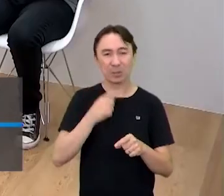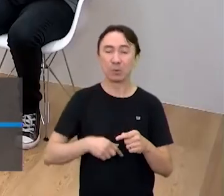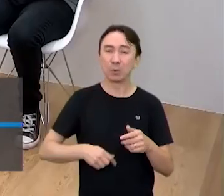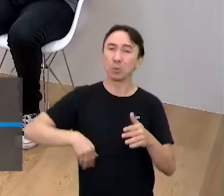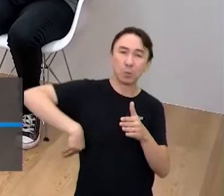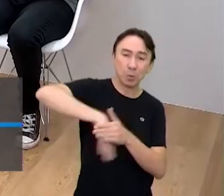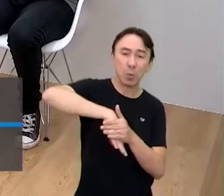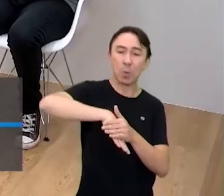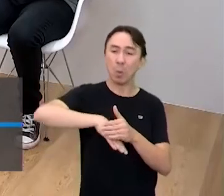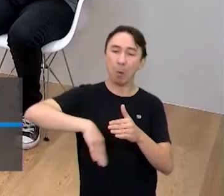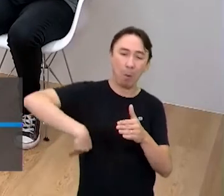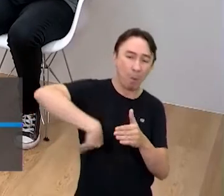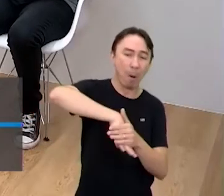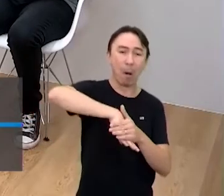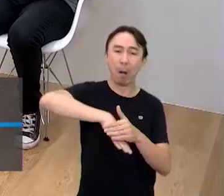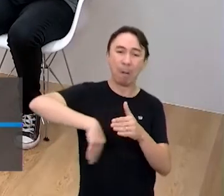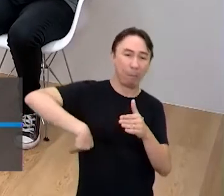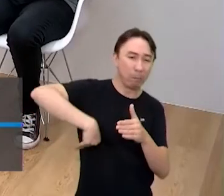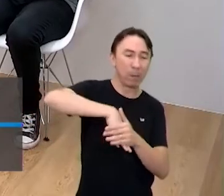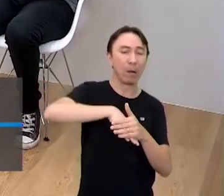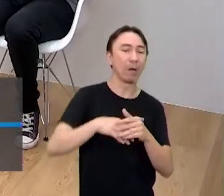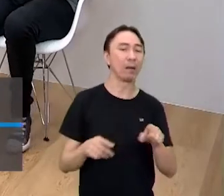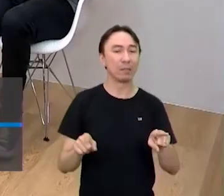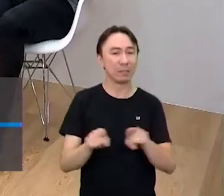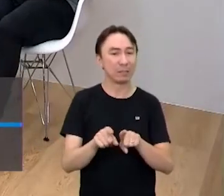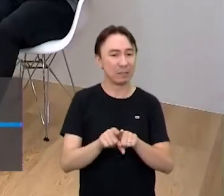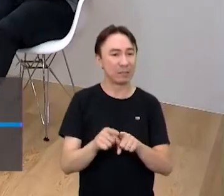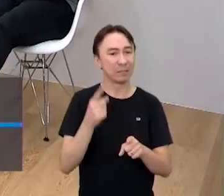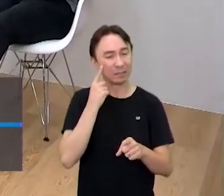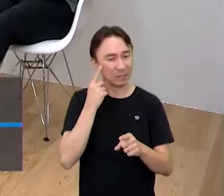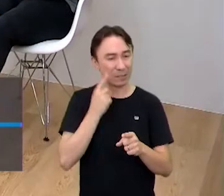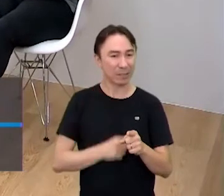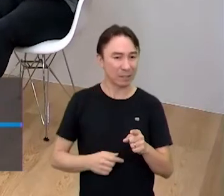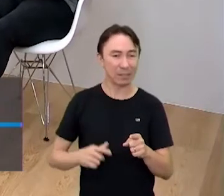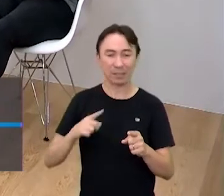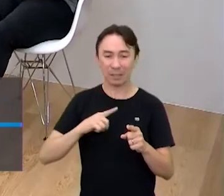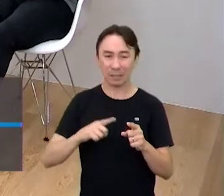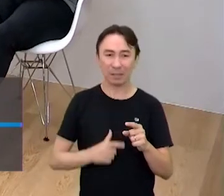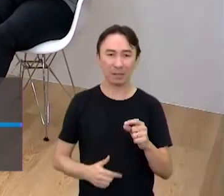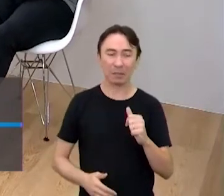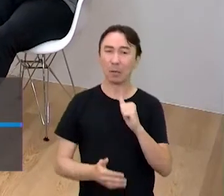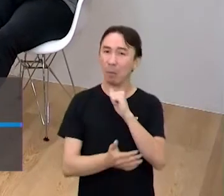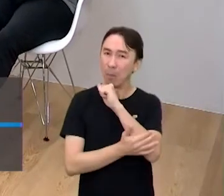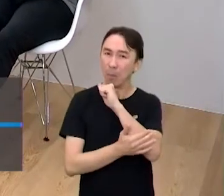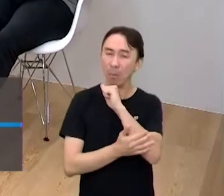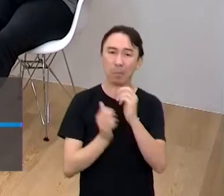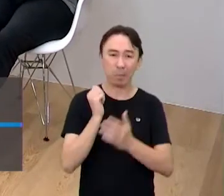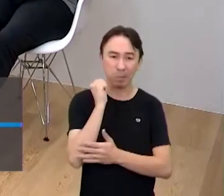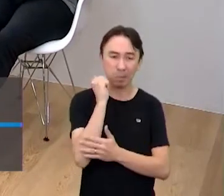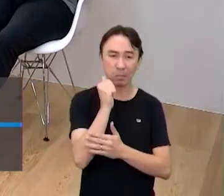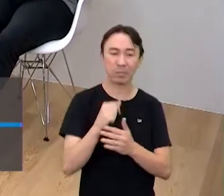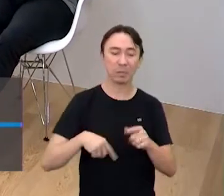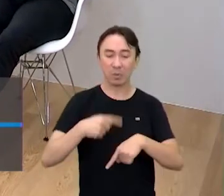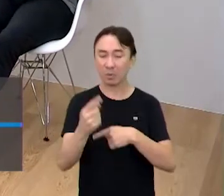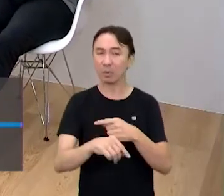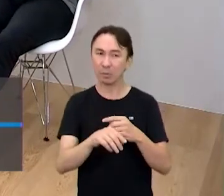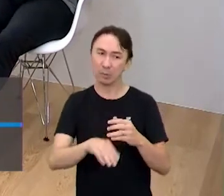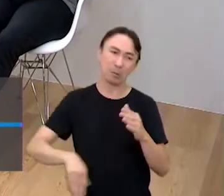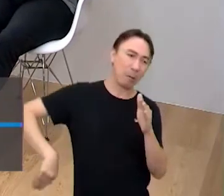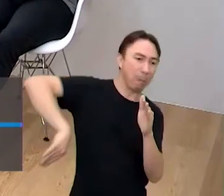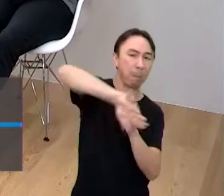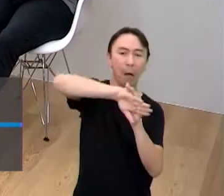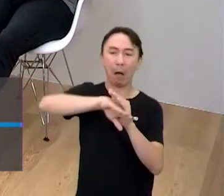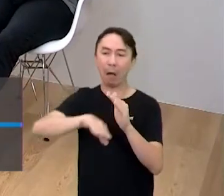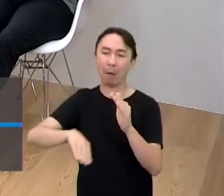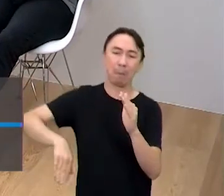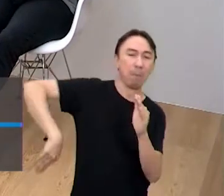PA-O, né? A gente fala assim, PA-O, que é um aparador que você coloca aqui no braço e o pessoal fica chutando, simulando mesmo que tá lutando. Como se